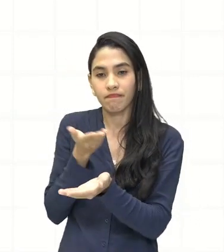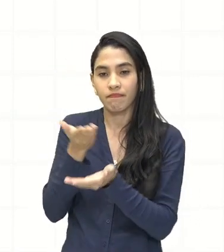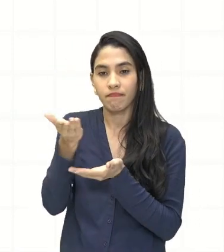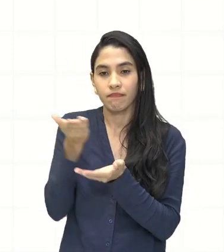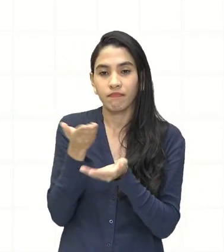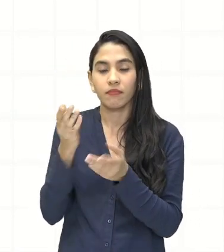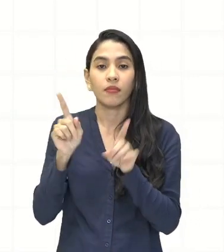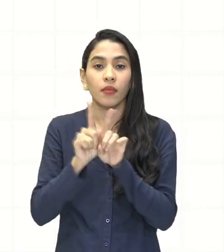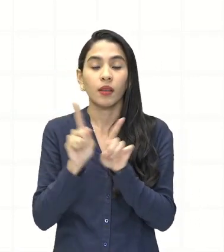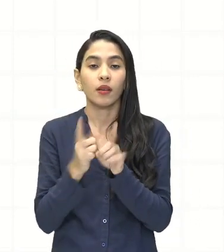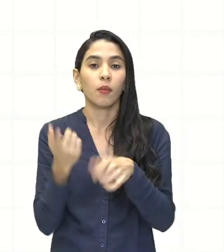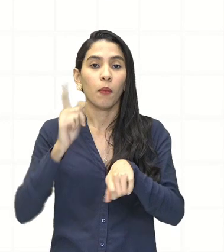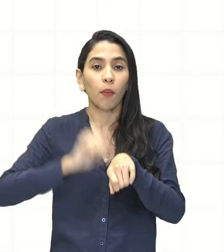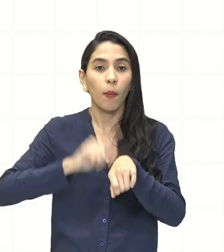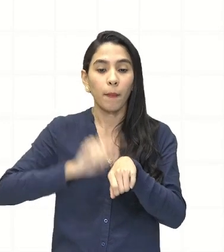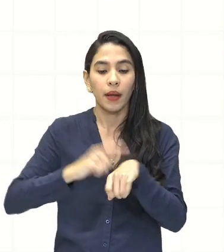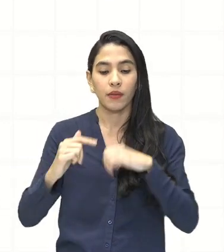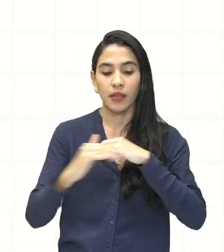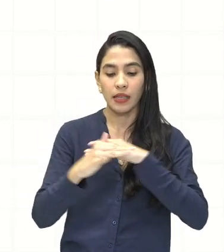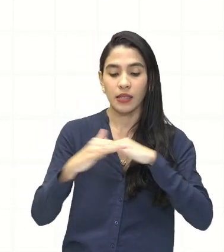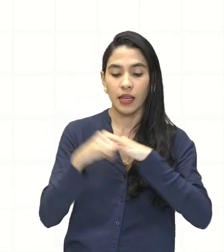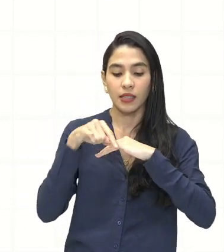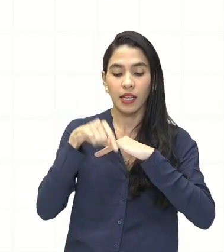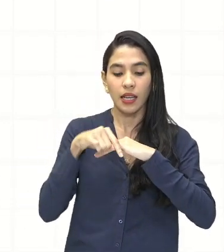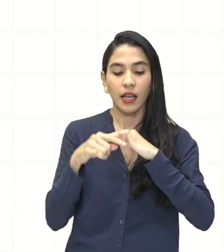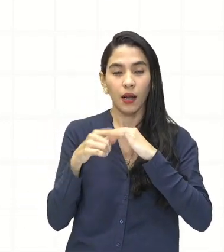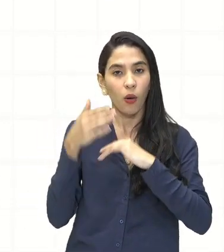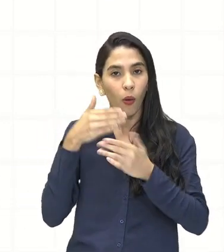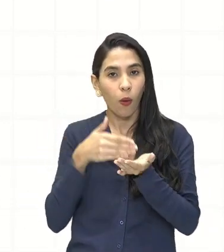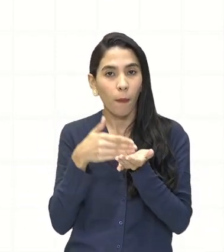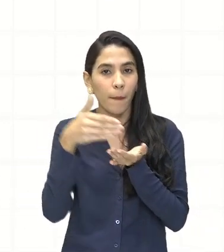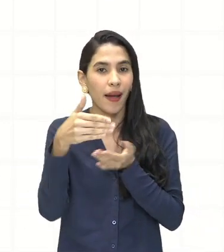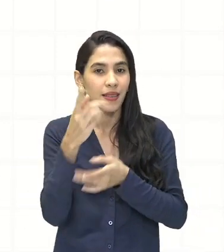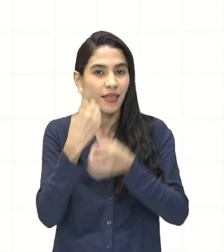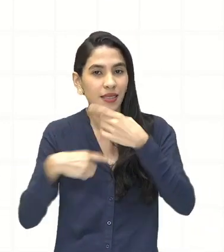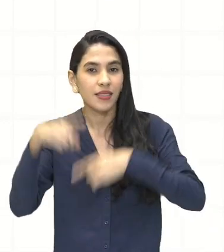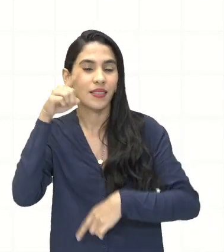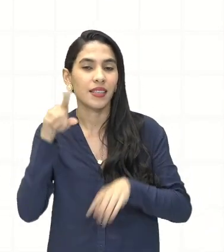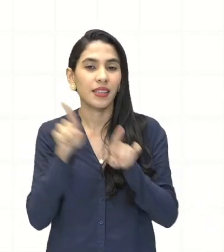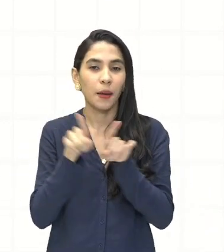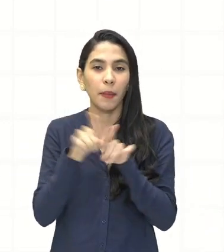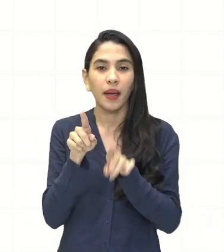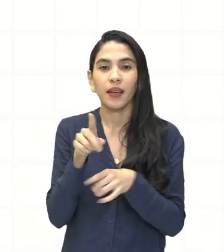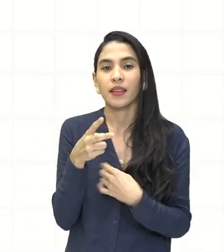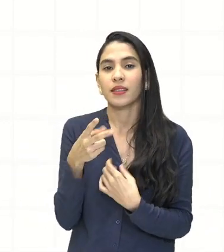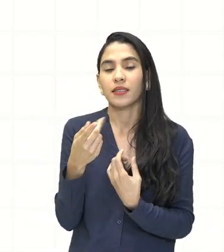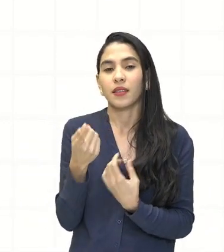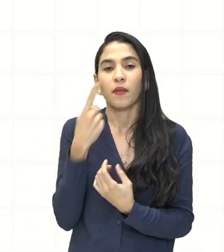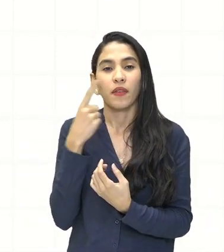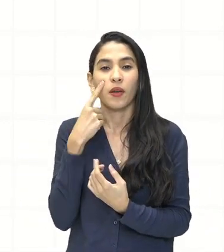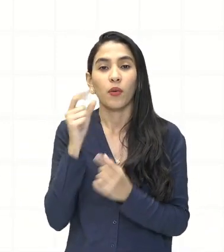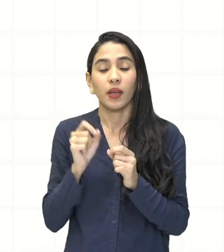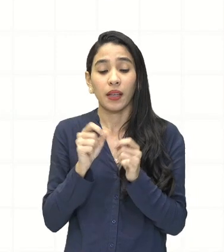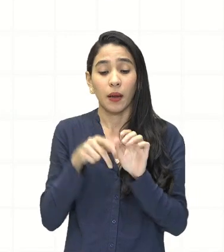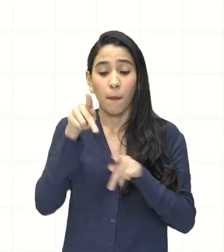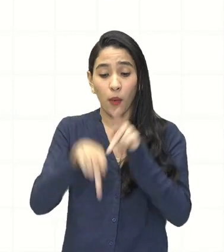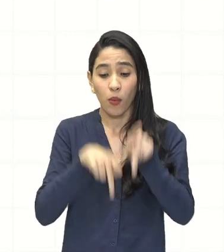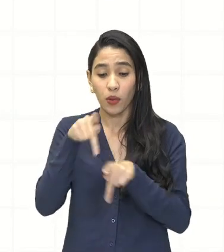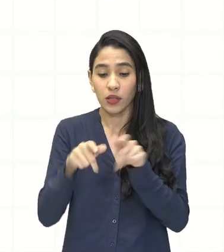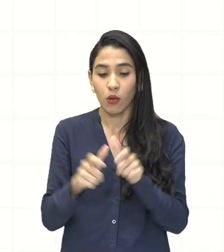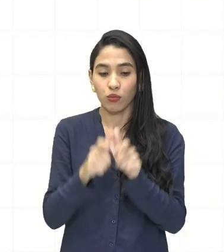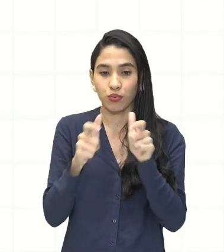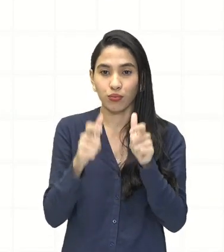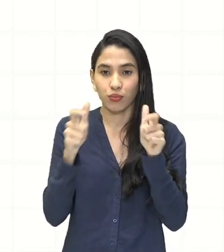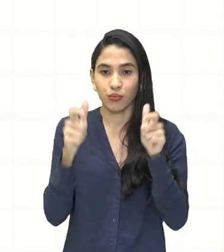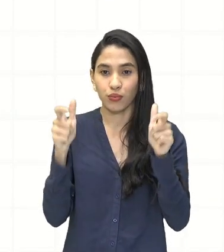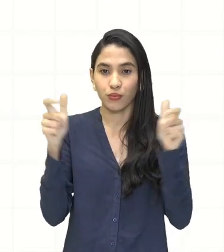medida em que as cidades vão se desenvolver, também vamos observar o crescimento populacional. E nesse momento